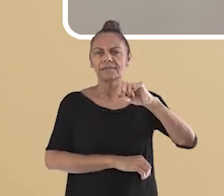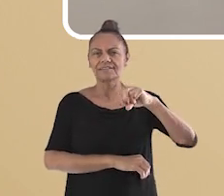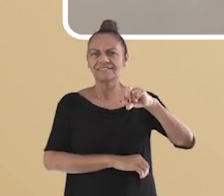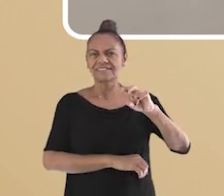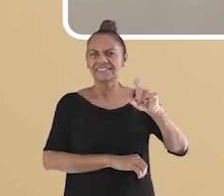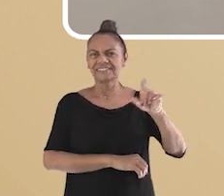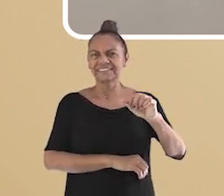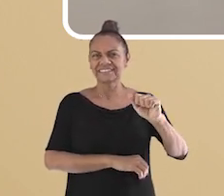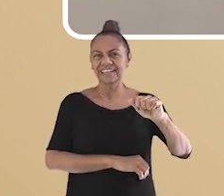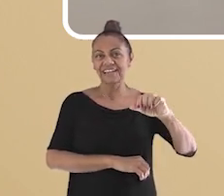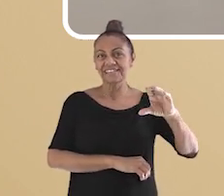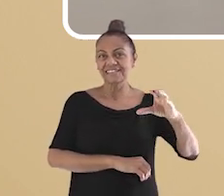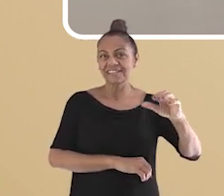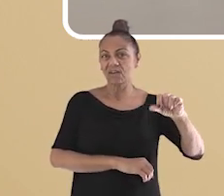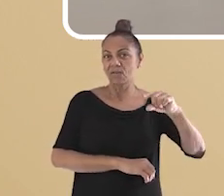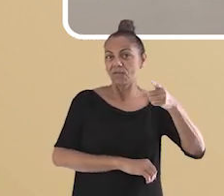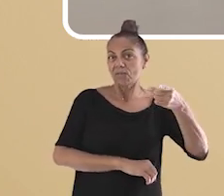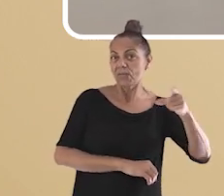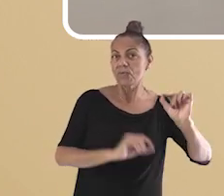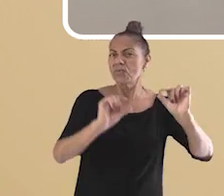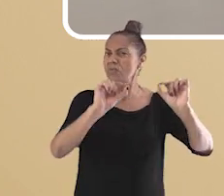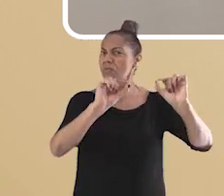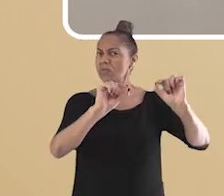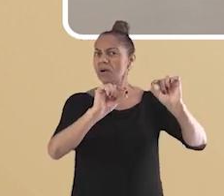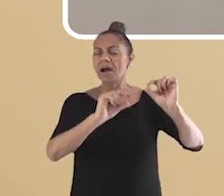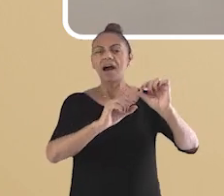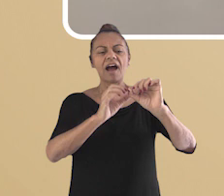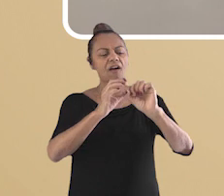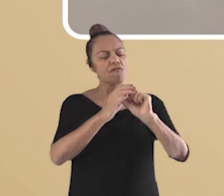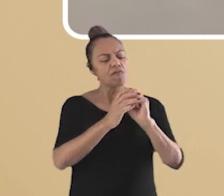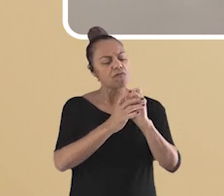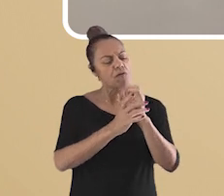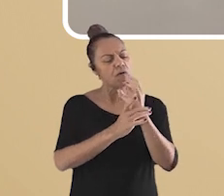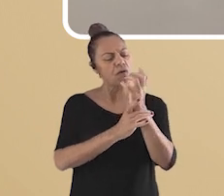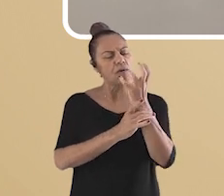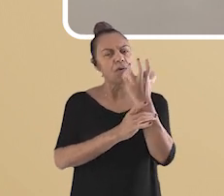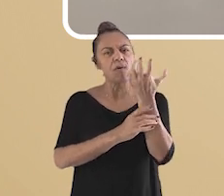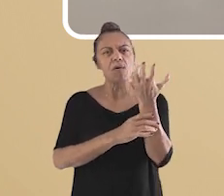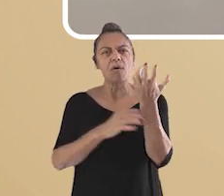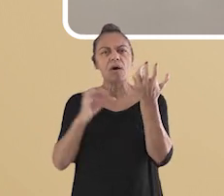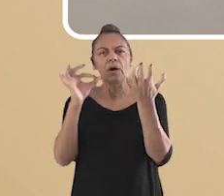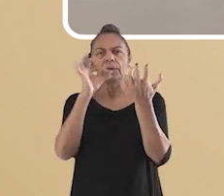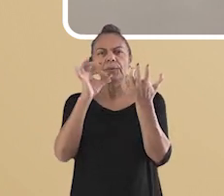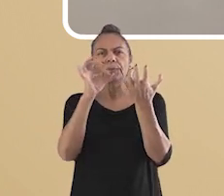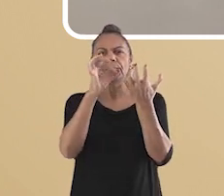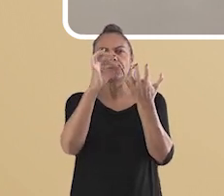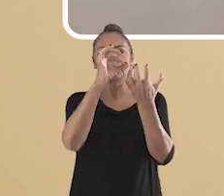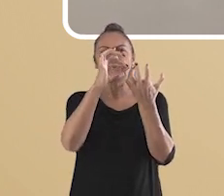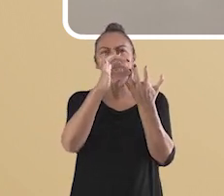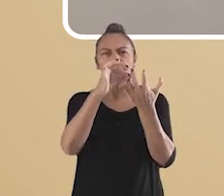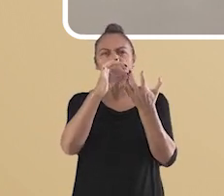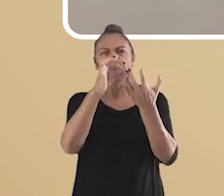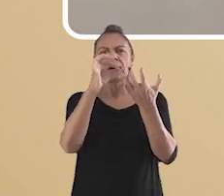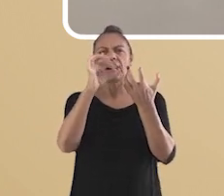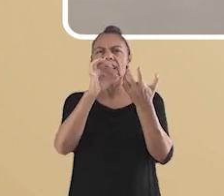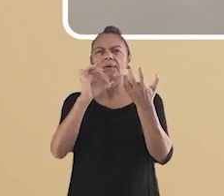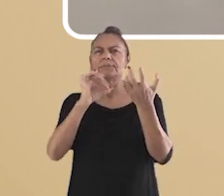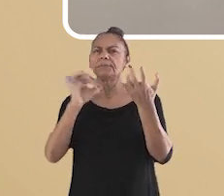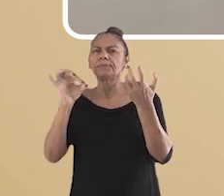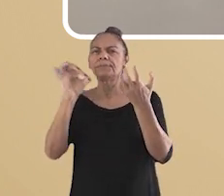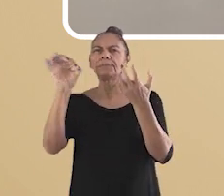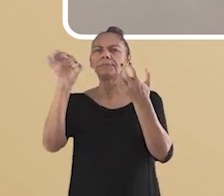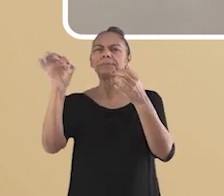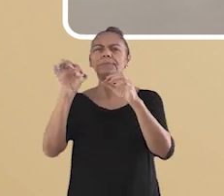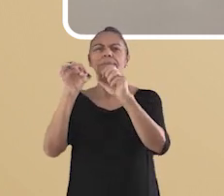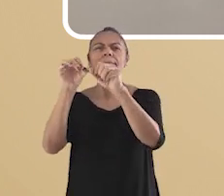garante a produção de frutos, sementes e a reprodução de diversas plantas, sendo um importante processo